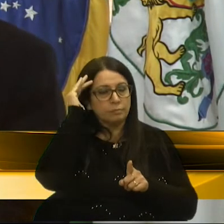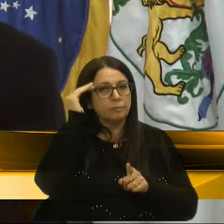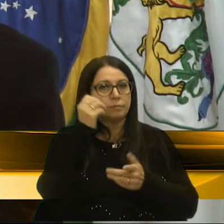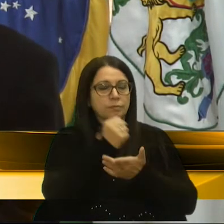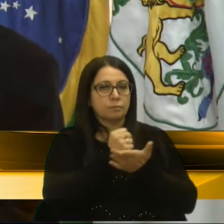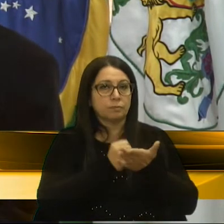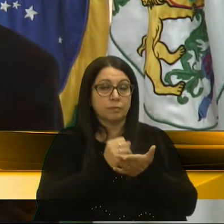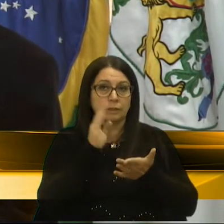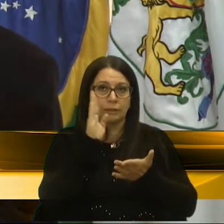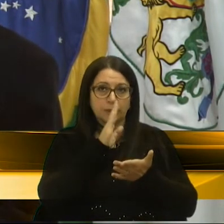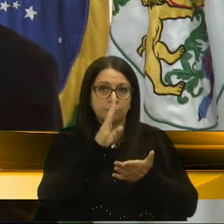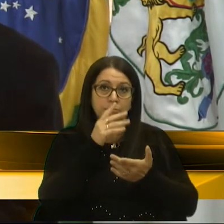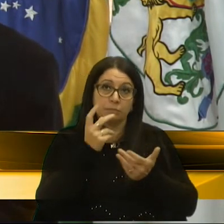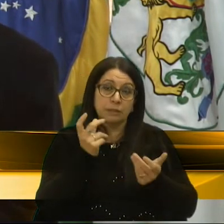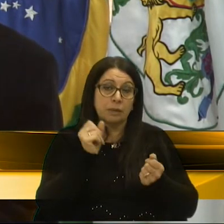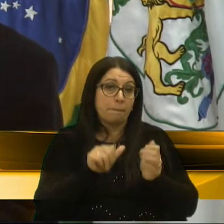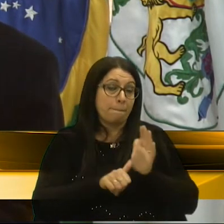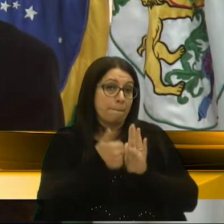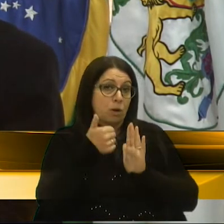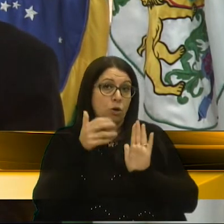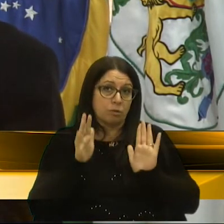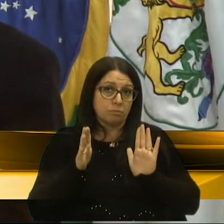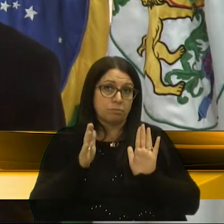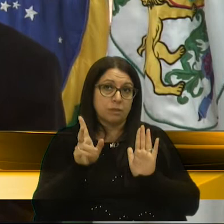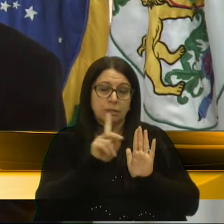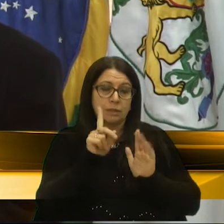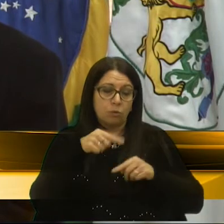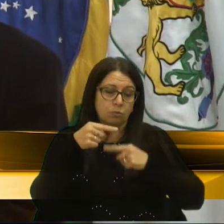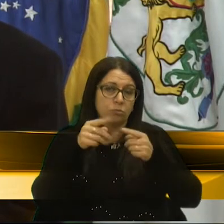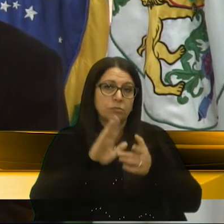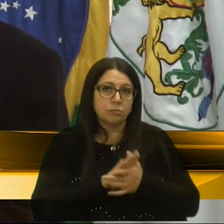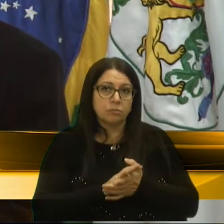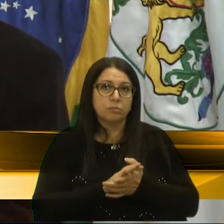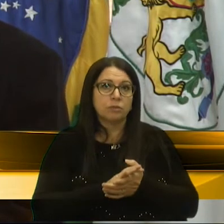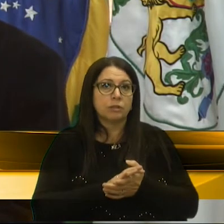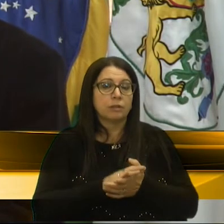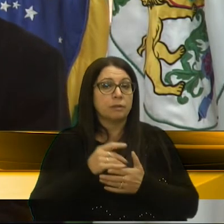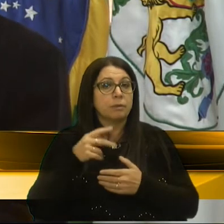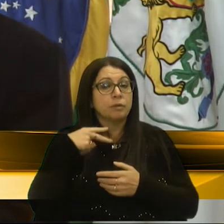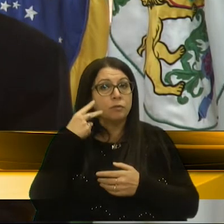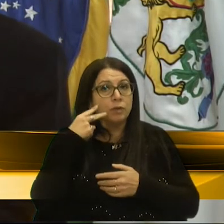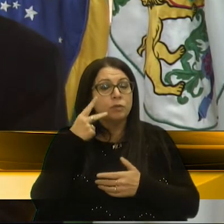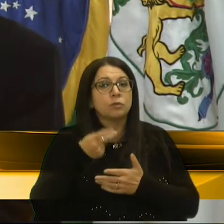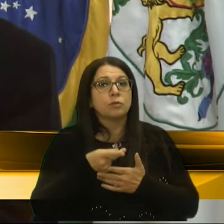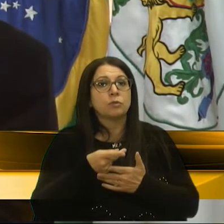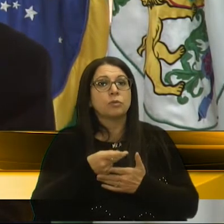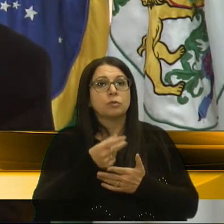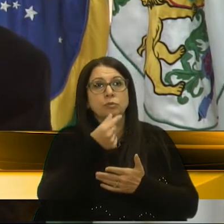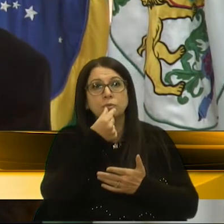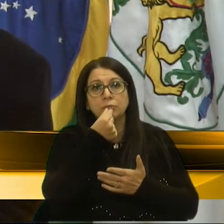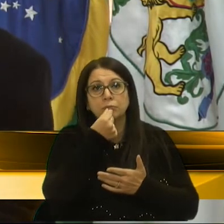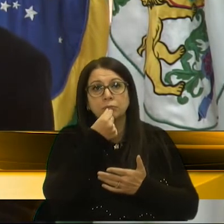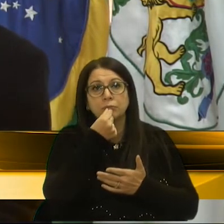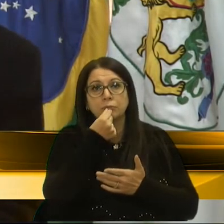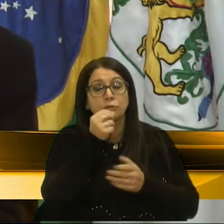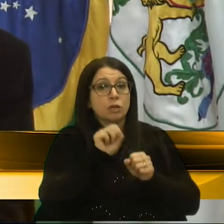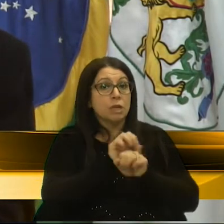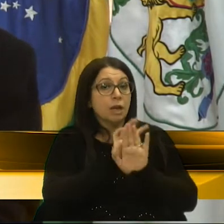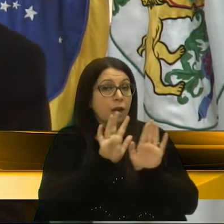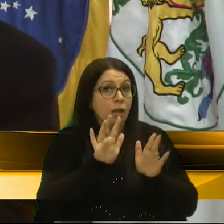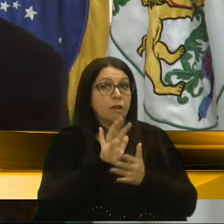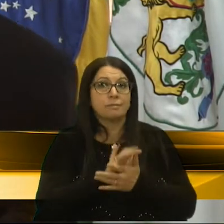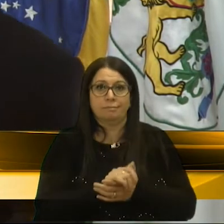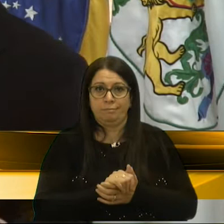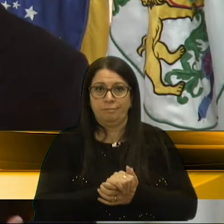contrato emergencial seria o melhor remédio e não a prorrogação, mas o vereador Rodrigo Beltrão foi muito claro aqui.